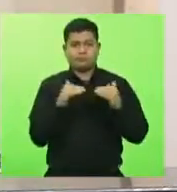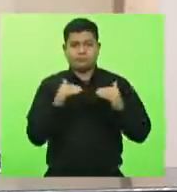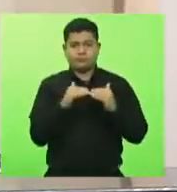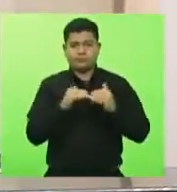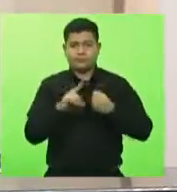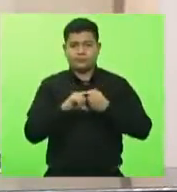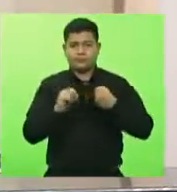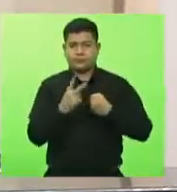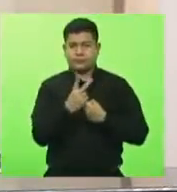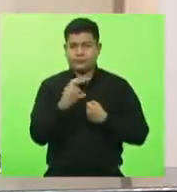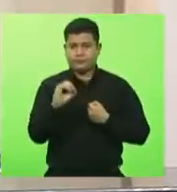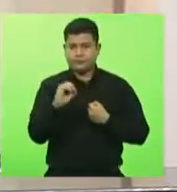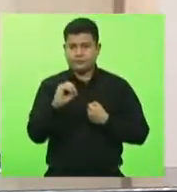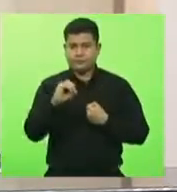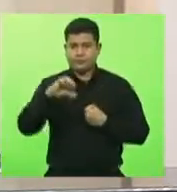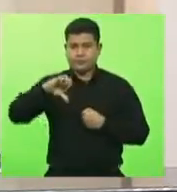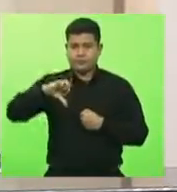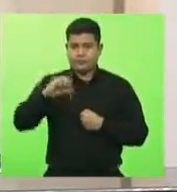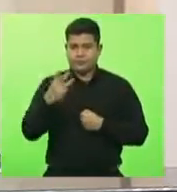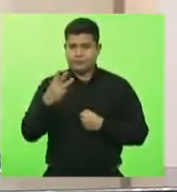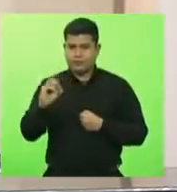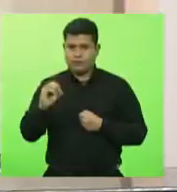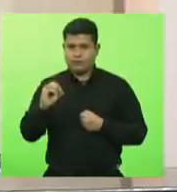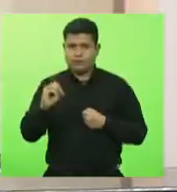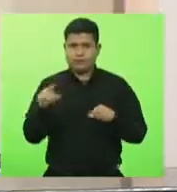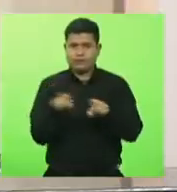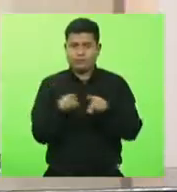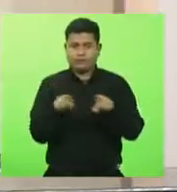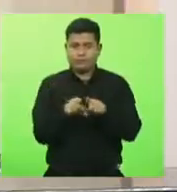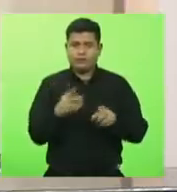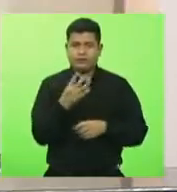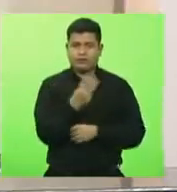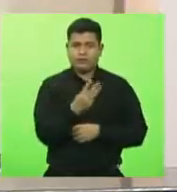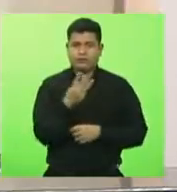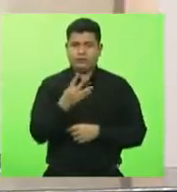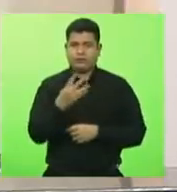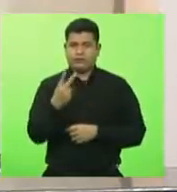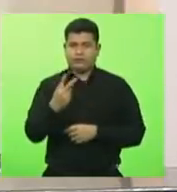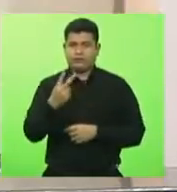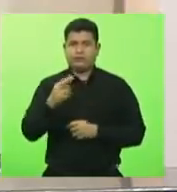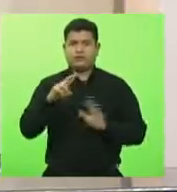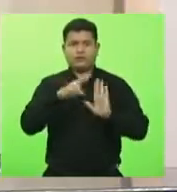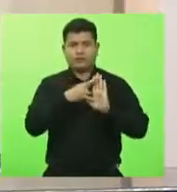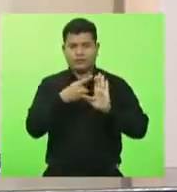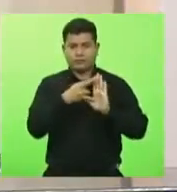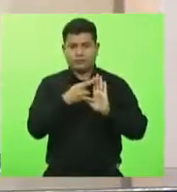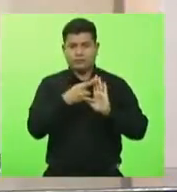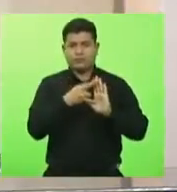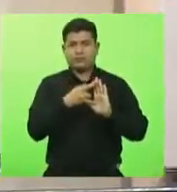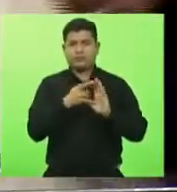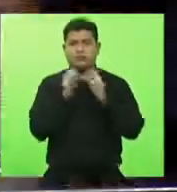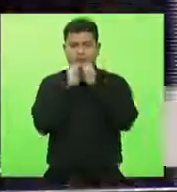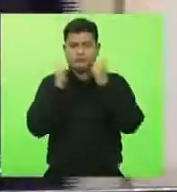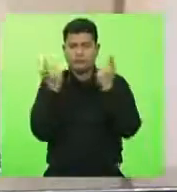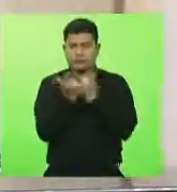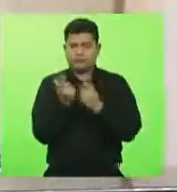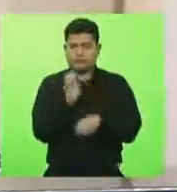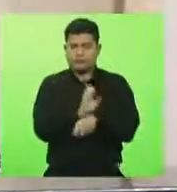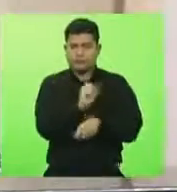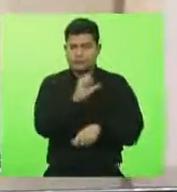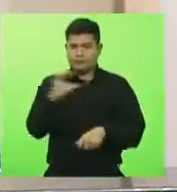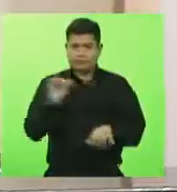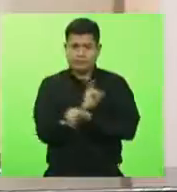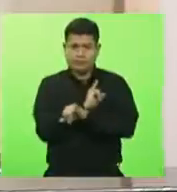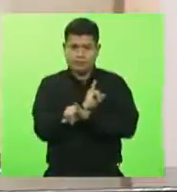artigos 29, 30 e 342 do Regimento Interno da Assembleia Legislativa de Santa Catarina, esta